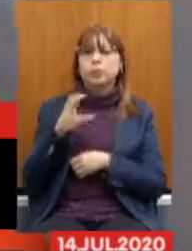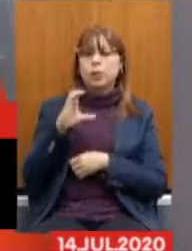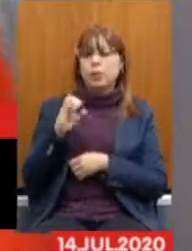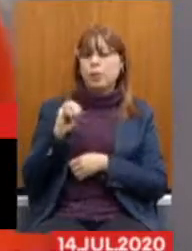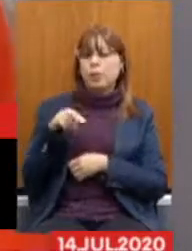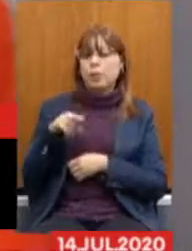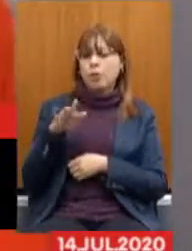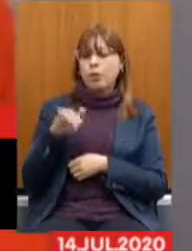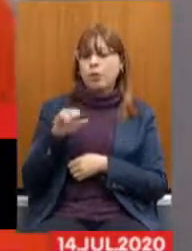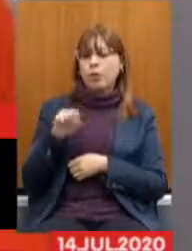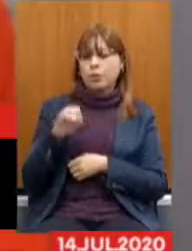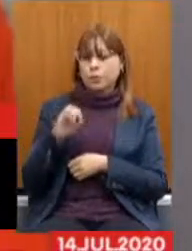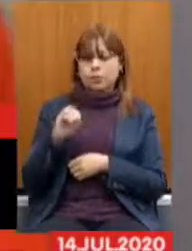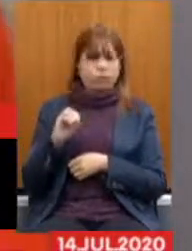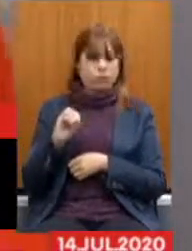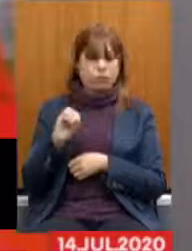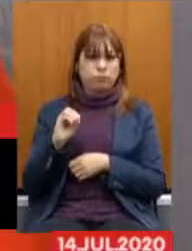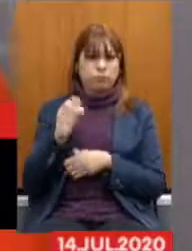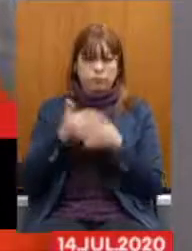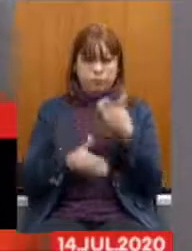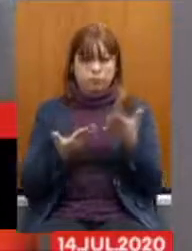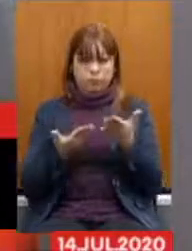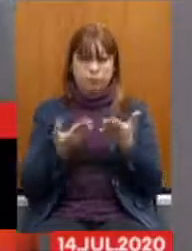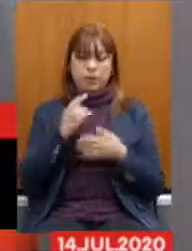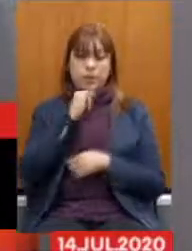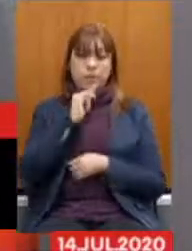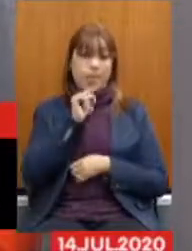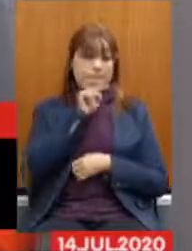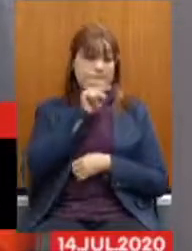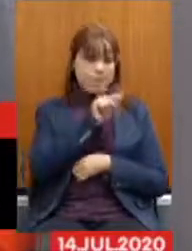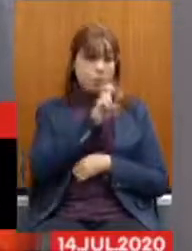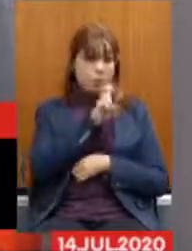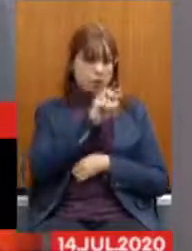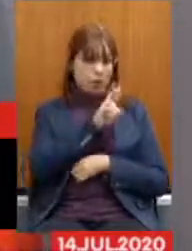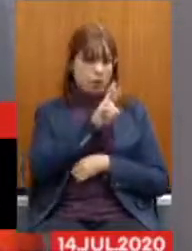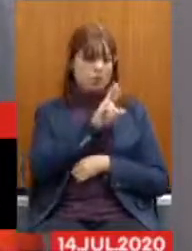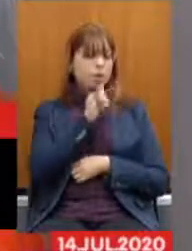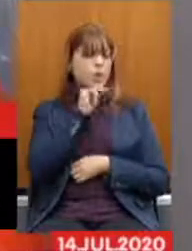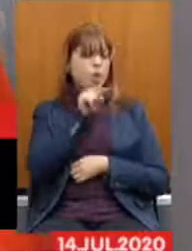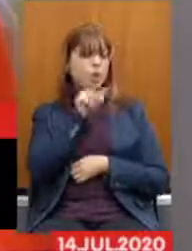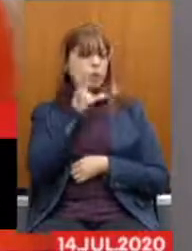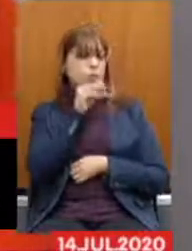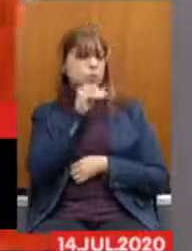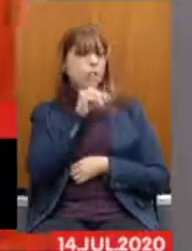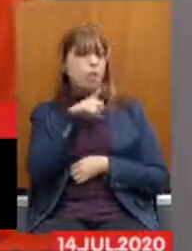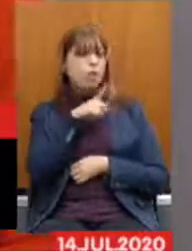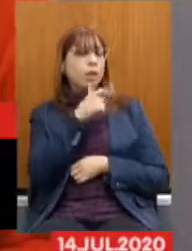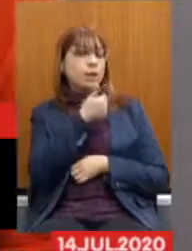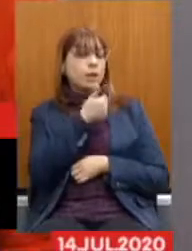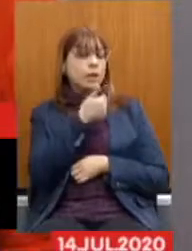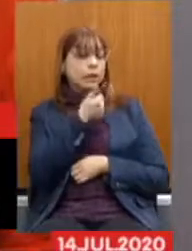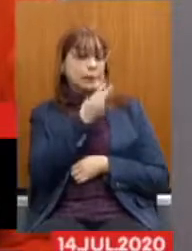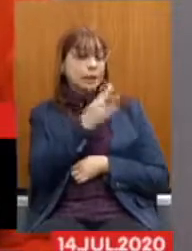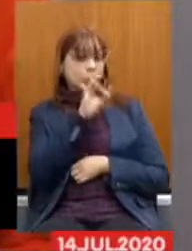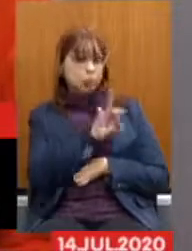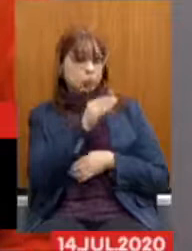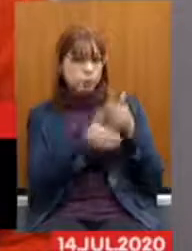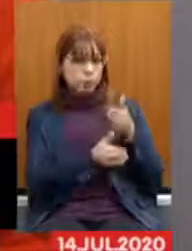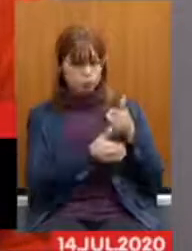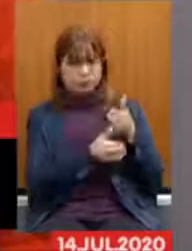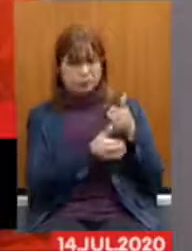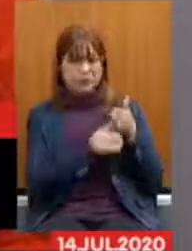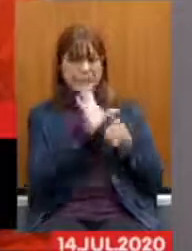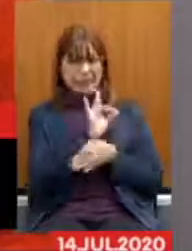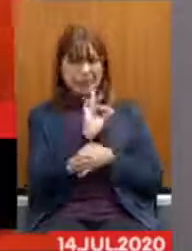eu vou pegar um salário que foi dito aqui, R$.050. Esse servidor de R 1.050 será taxado em 13%. Então, cada